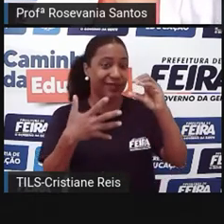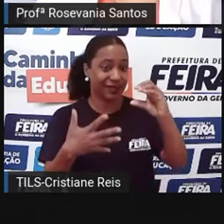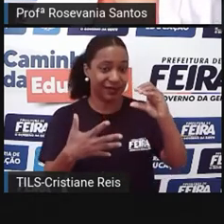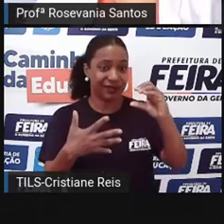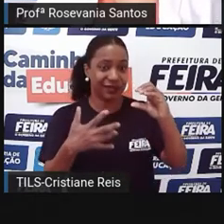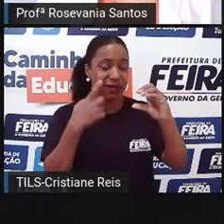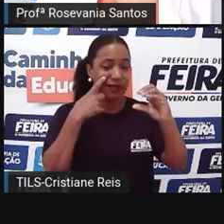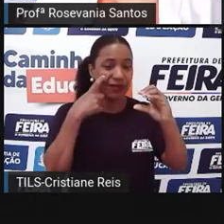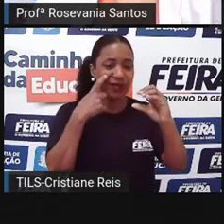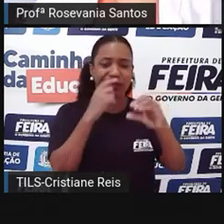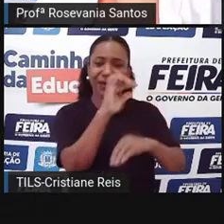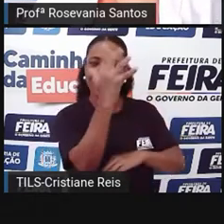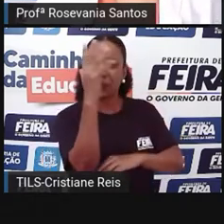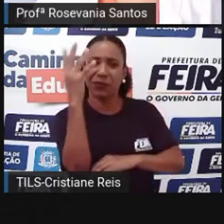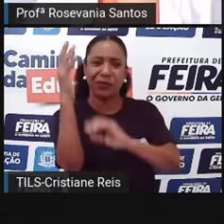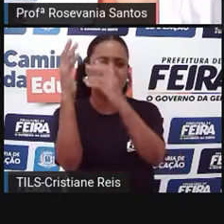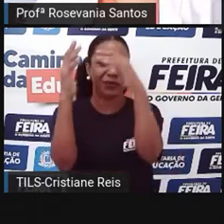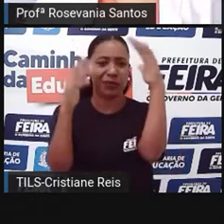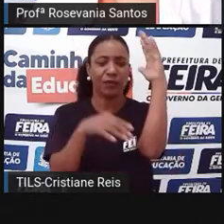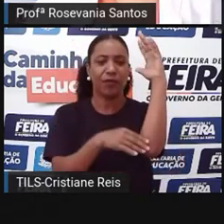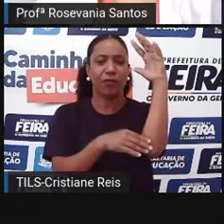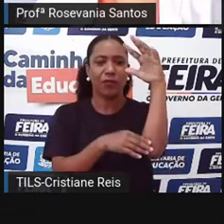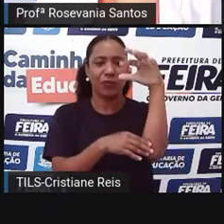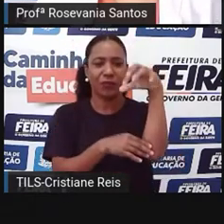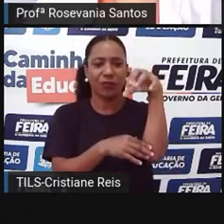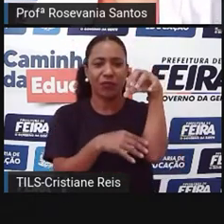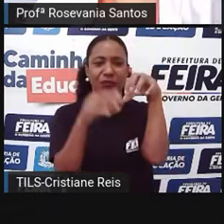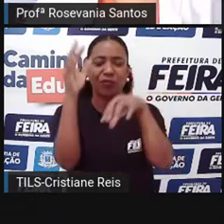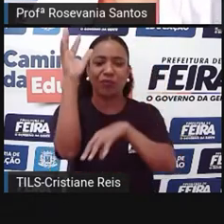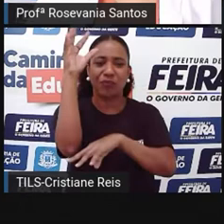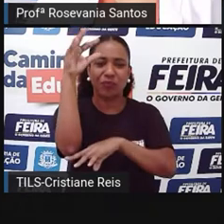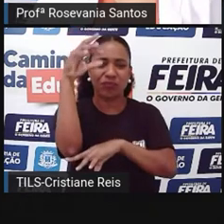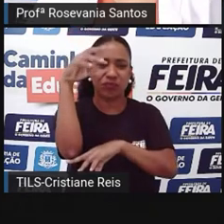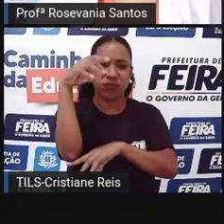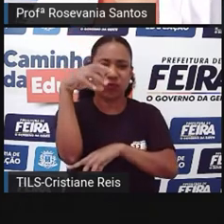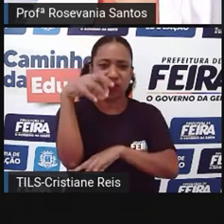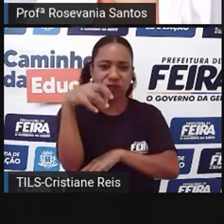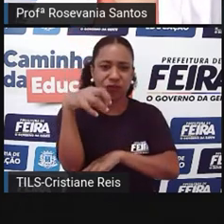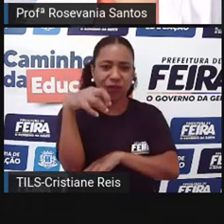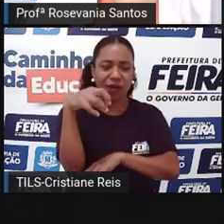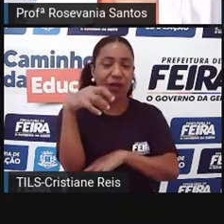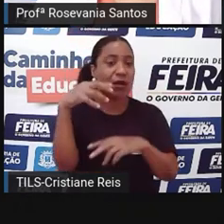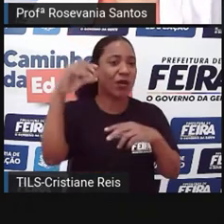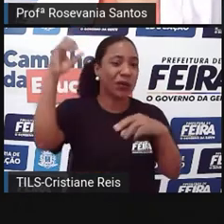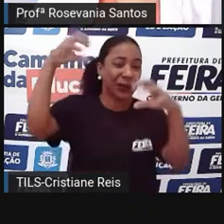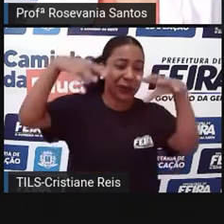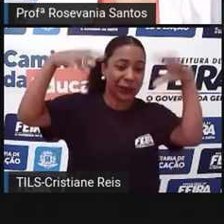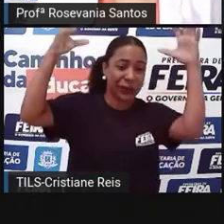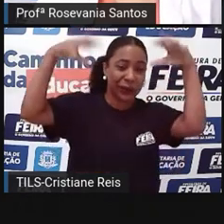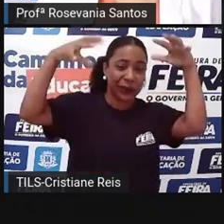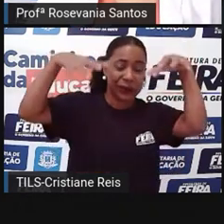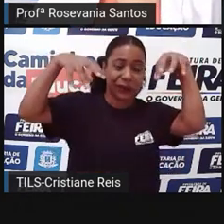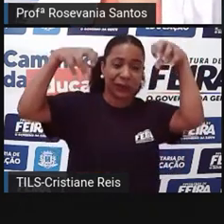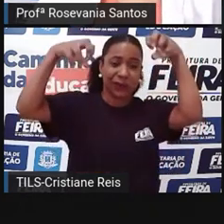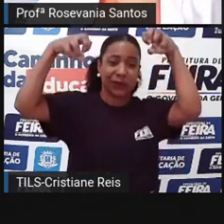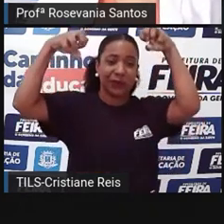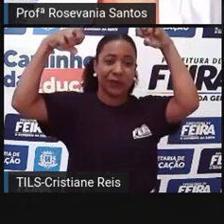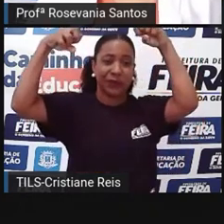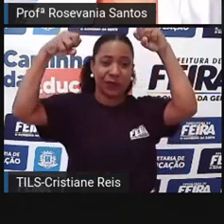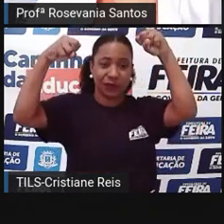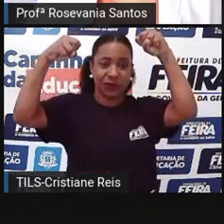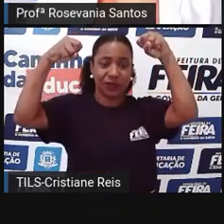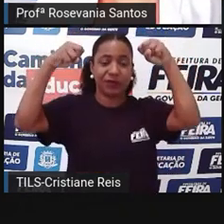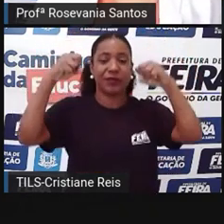vegetação, a tendência da seca é realmente piorar. E olha que esse dado aqui, só vai até